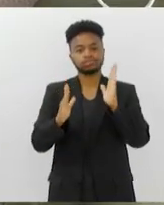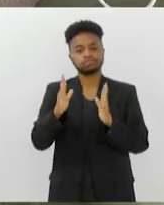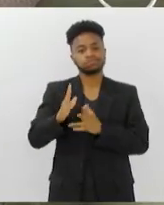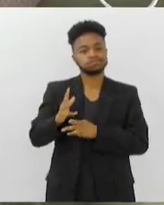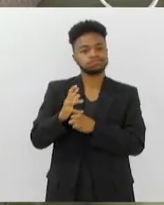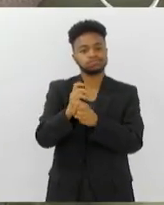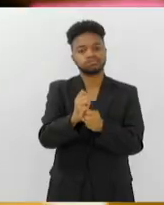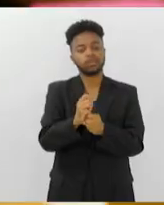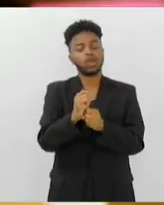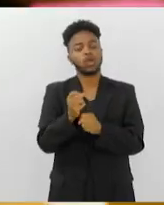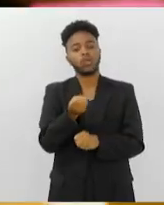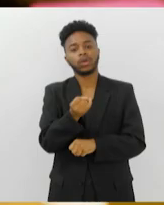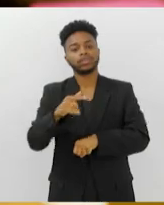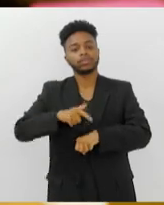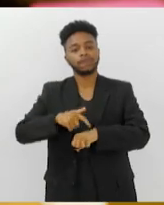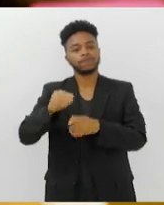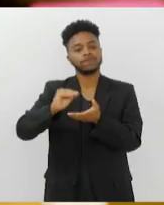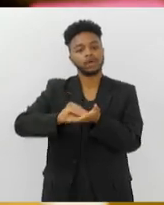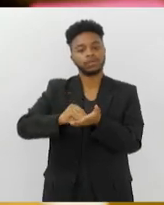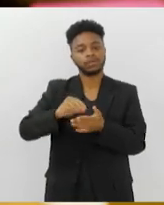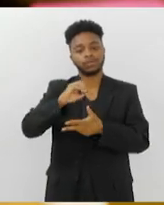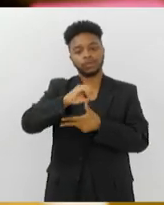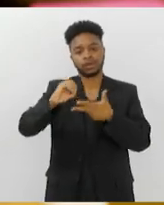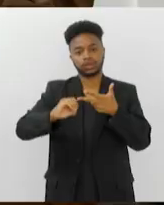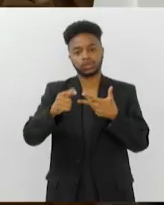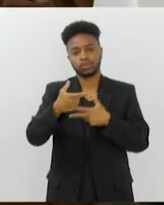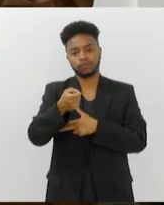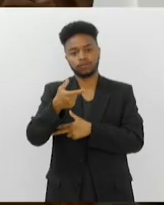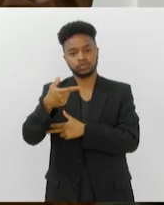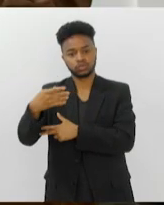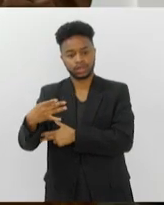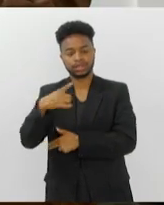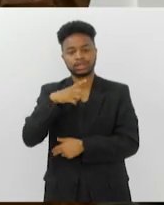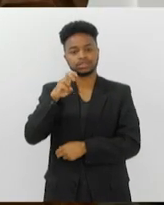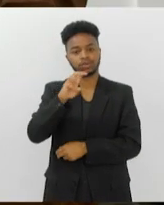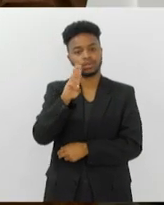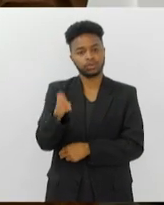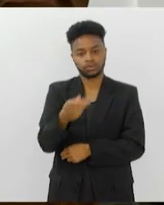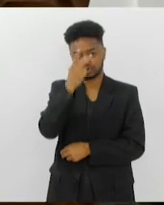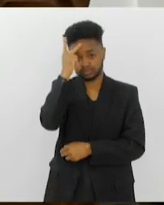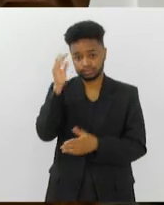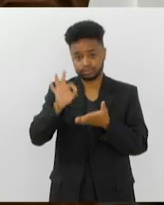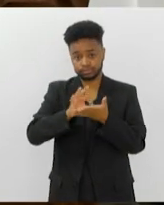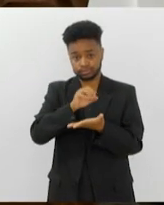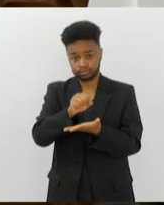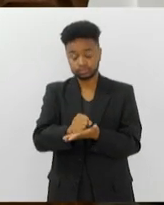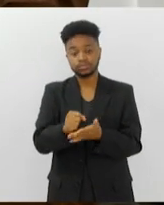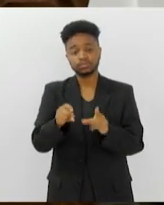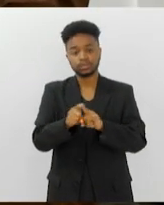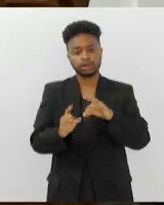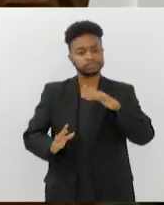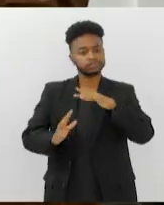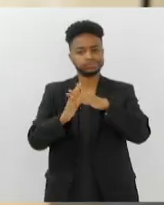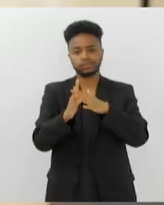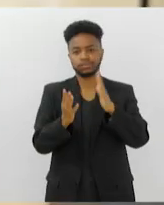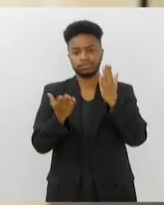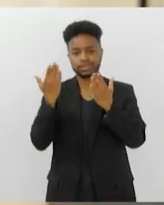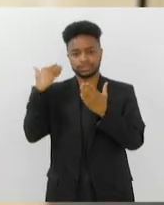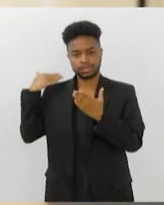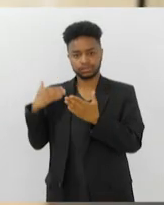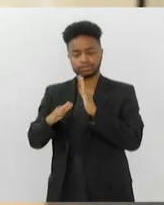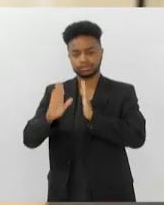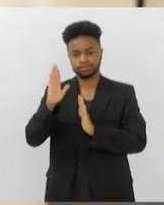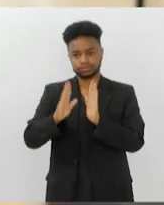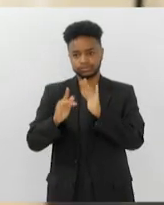do Ensino Médio, o Enem 2024. Mais de 5 milhões de pessoas estão inscritas, superando as últimas edições. A